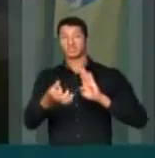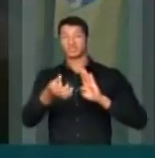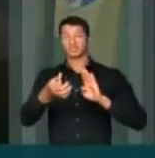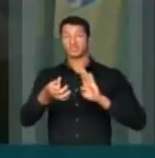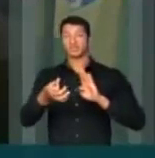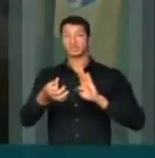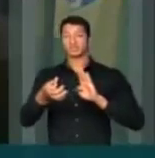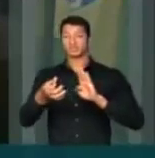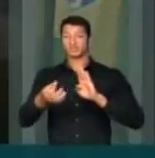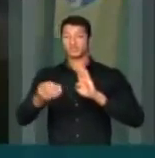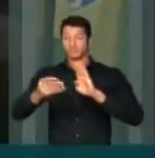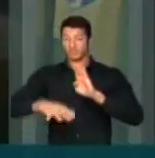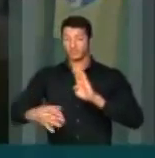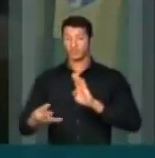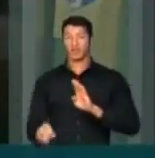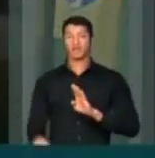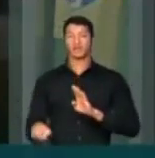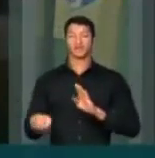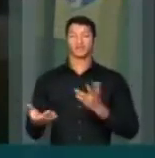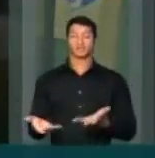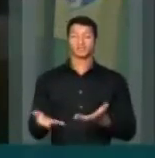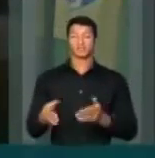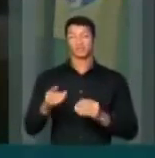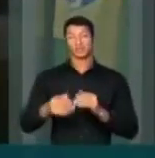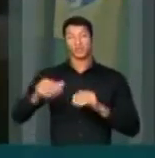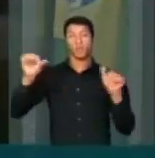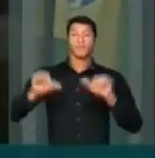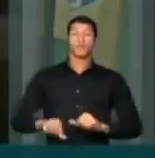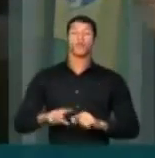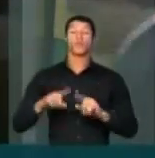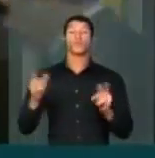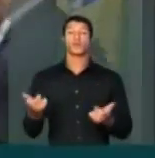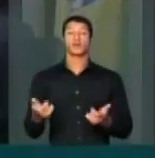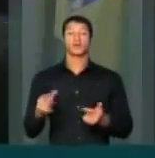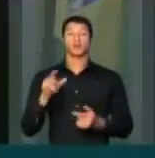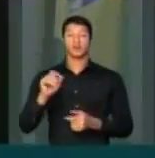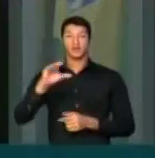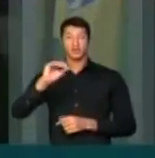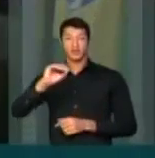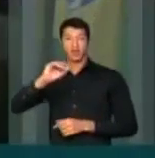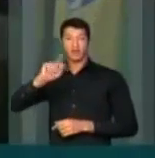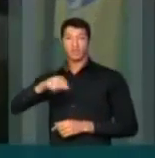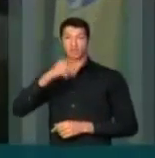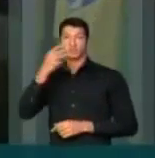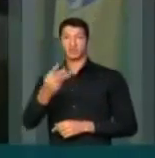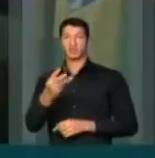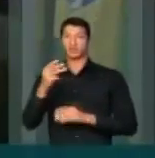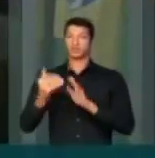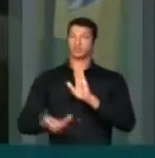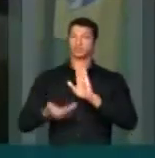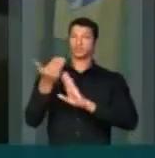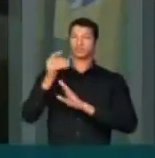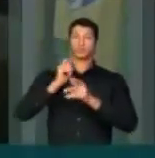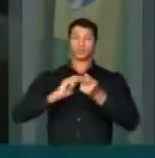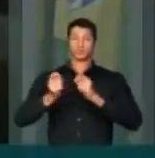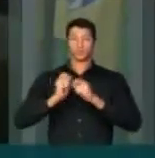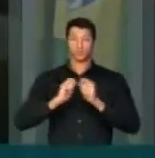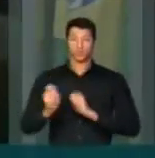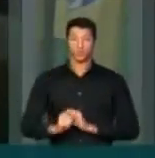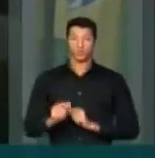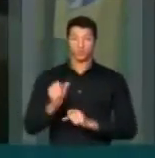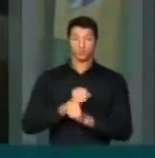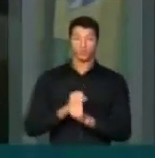e gastamos 40%. E o pior, 0,3% de crescimento econômico